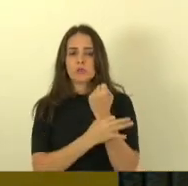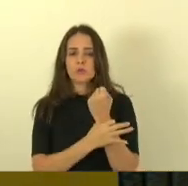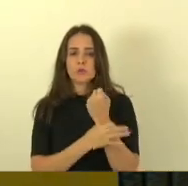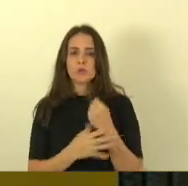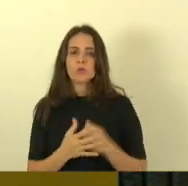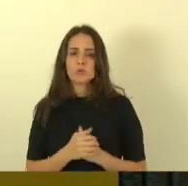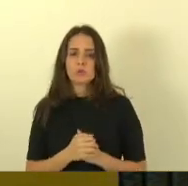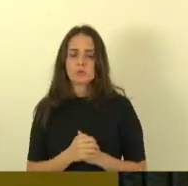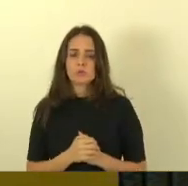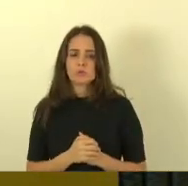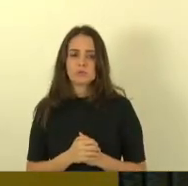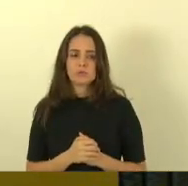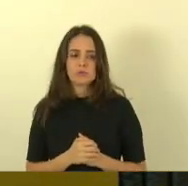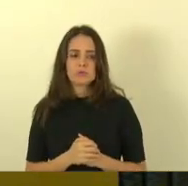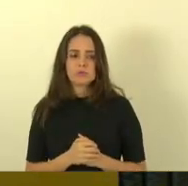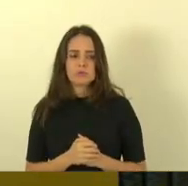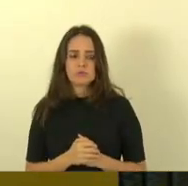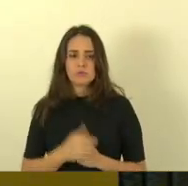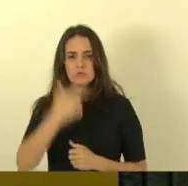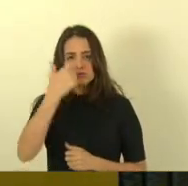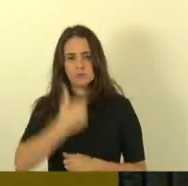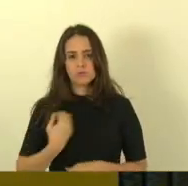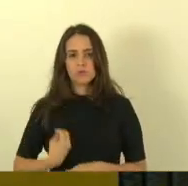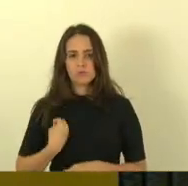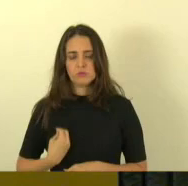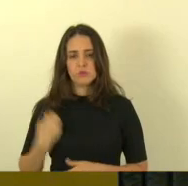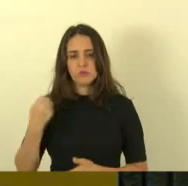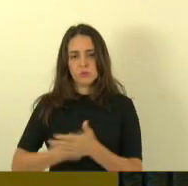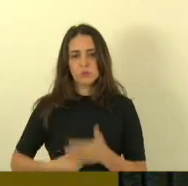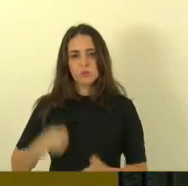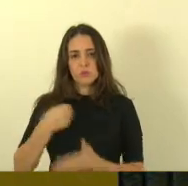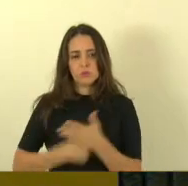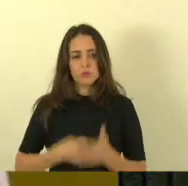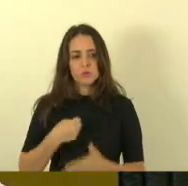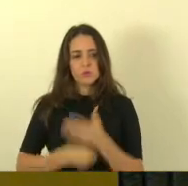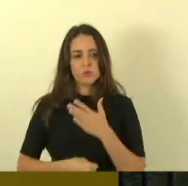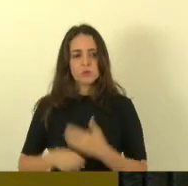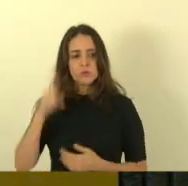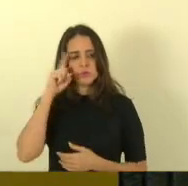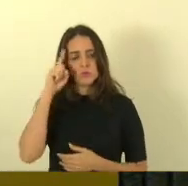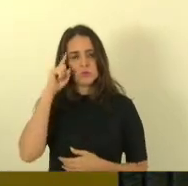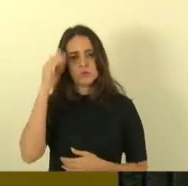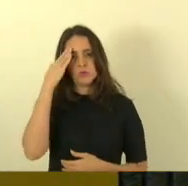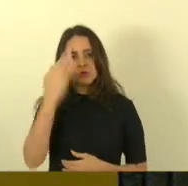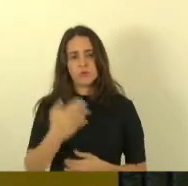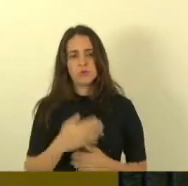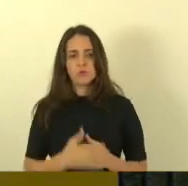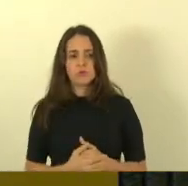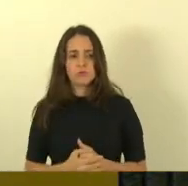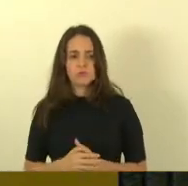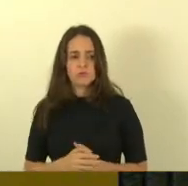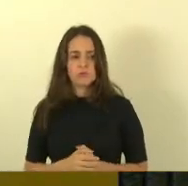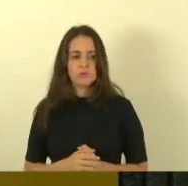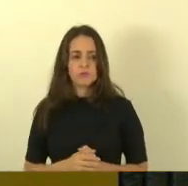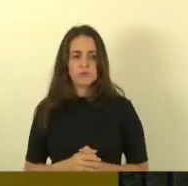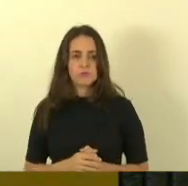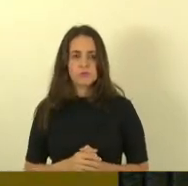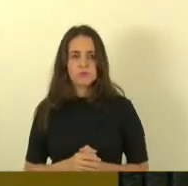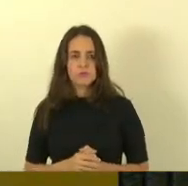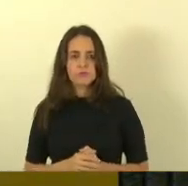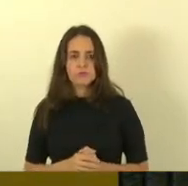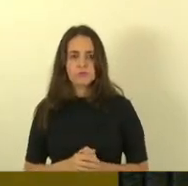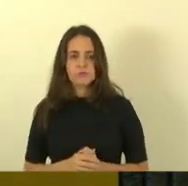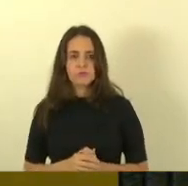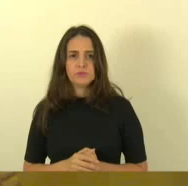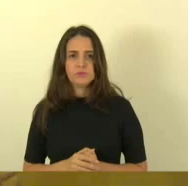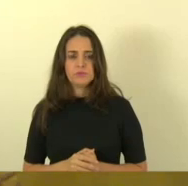nossas famílias estaremos aqui na Assembleia lutando também por eles muito obrigado você da parte aí